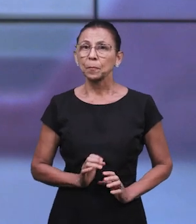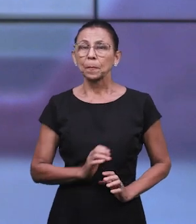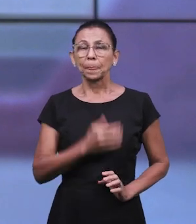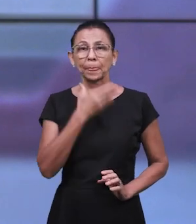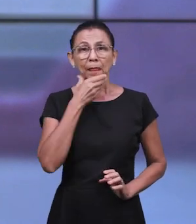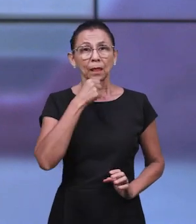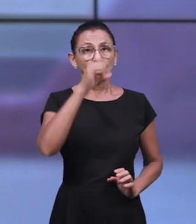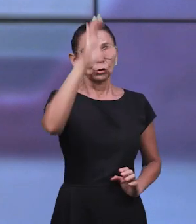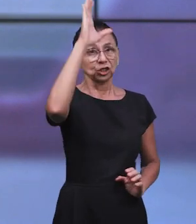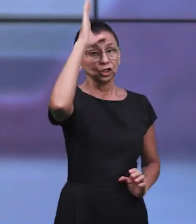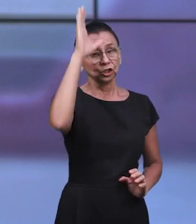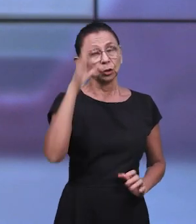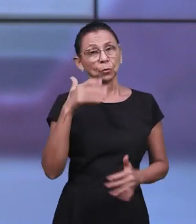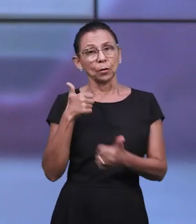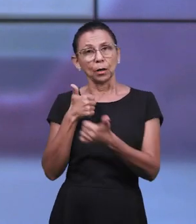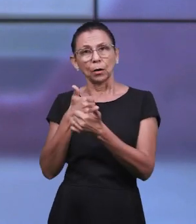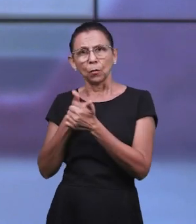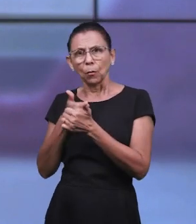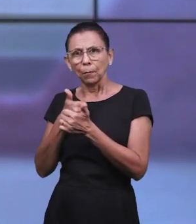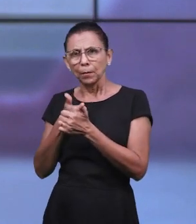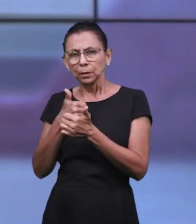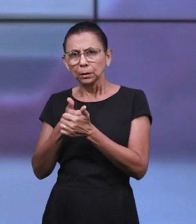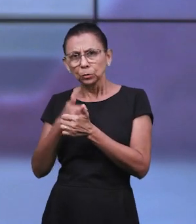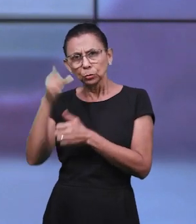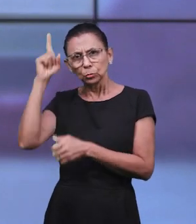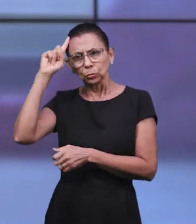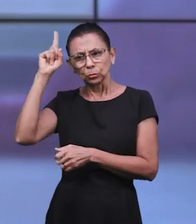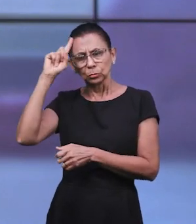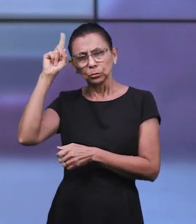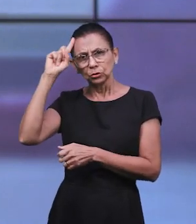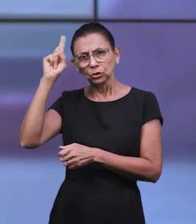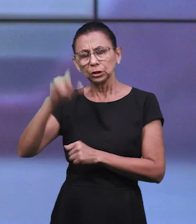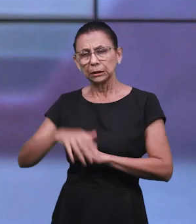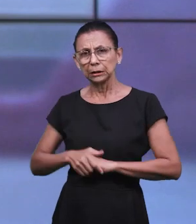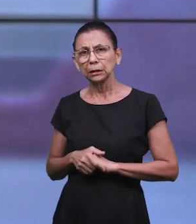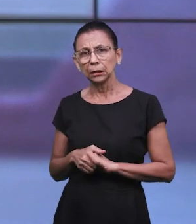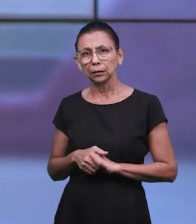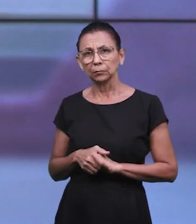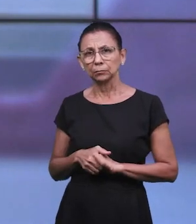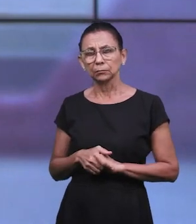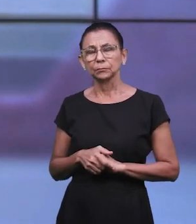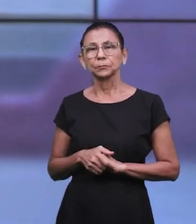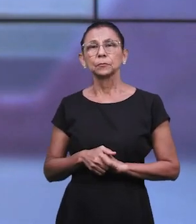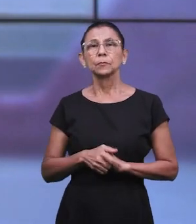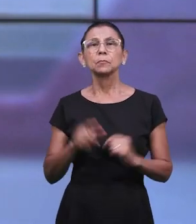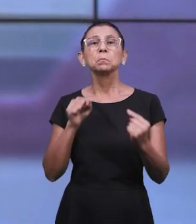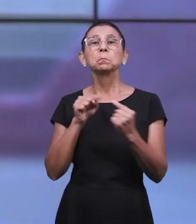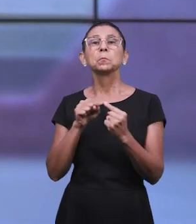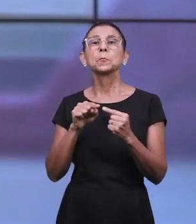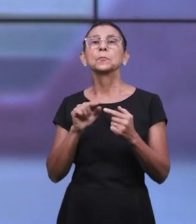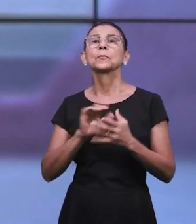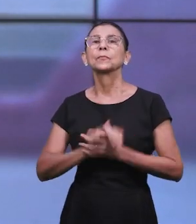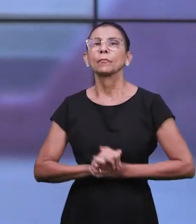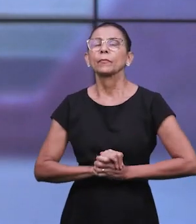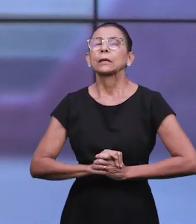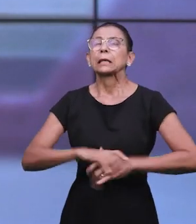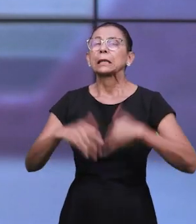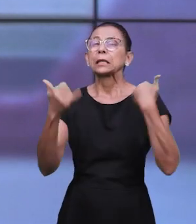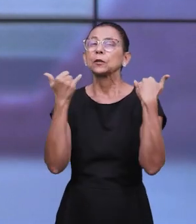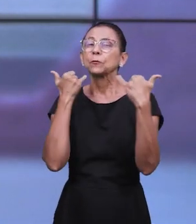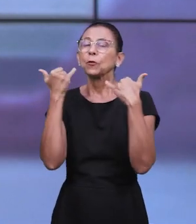Mardoqueu acompanhou diariamente a vida de Esther no palácio. E com qual objetivo? Para se